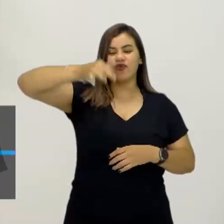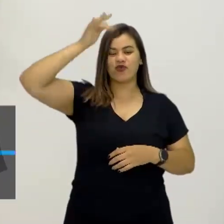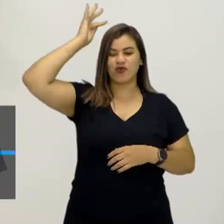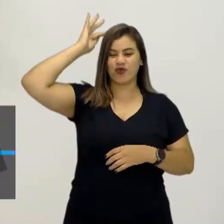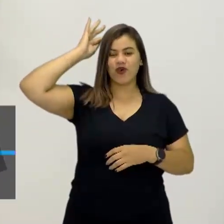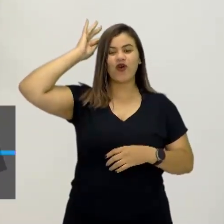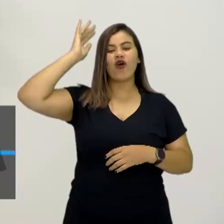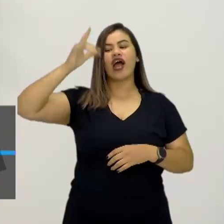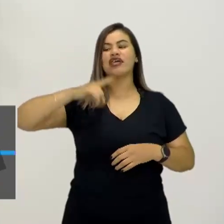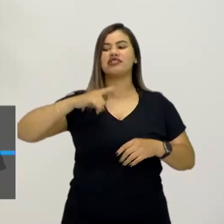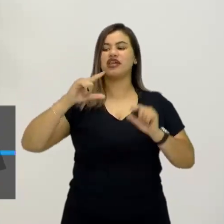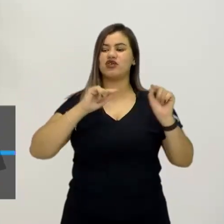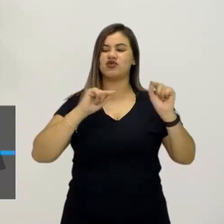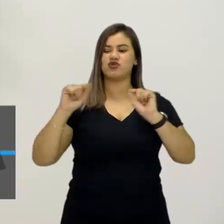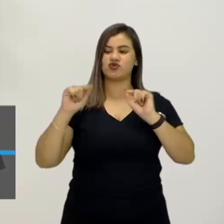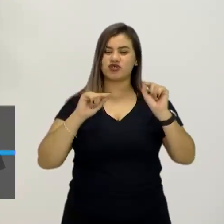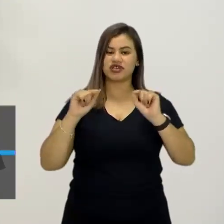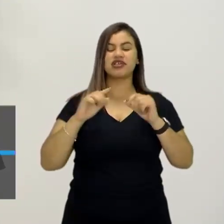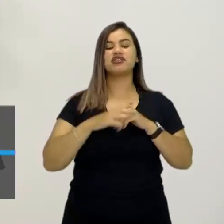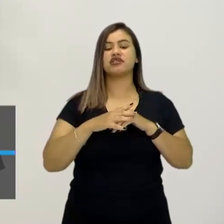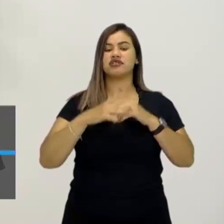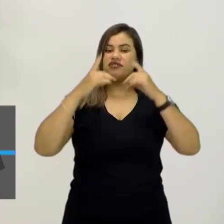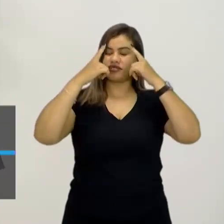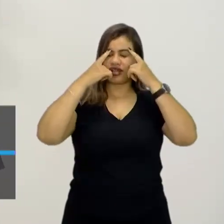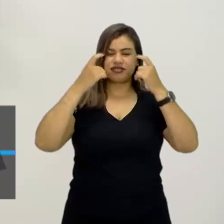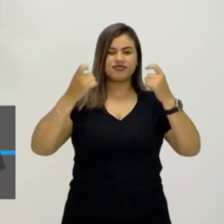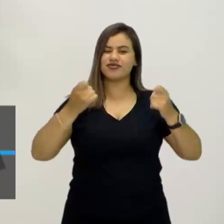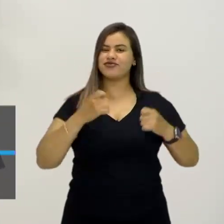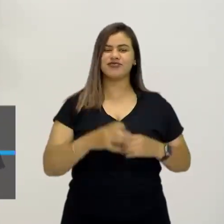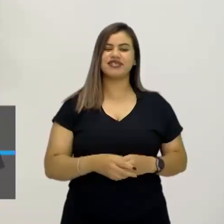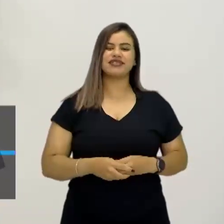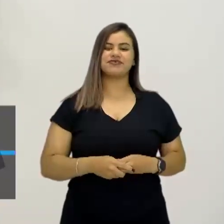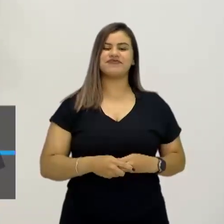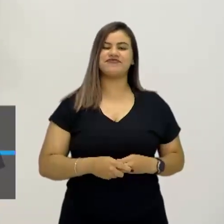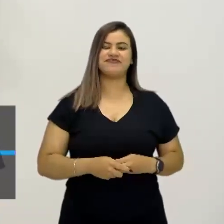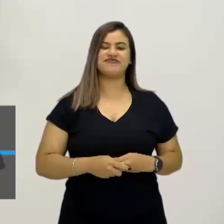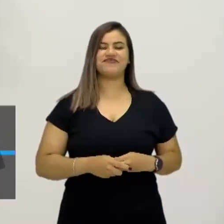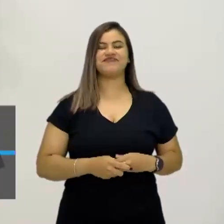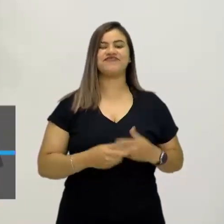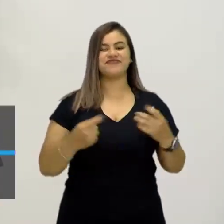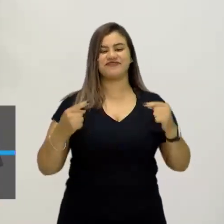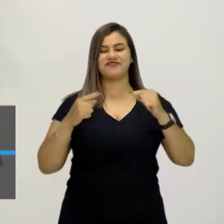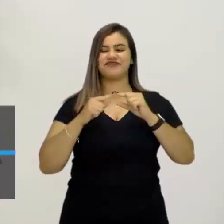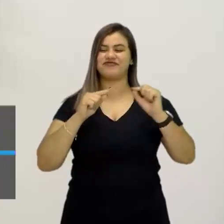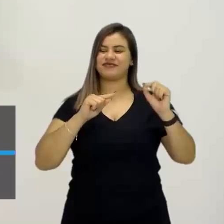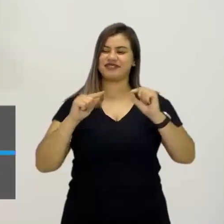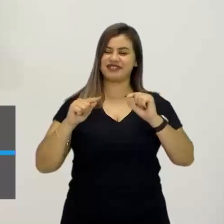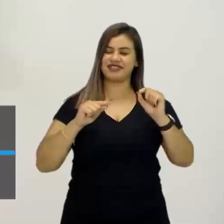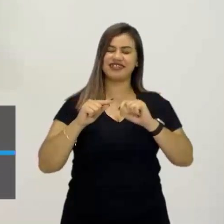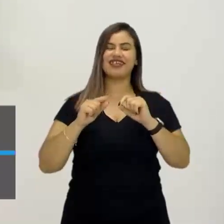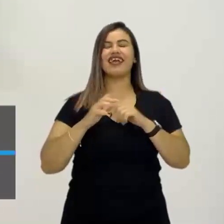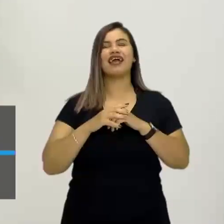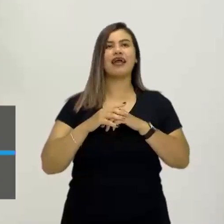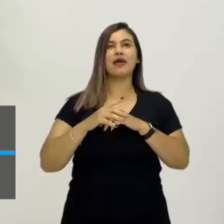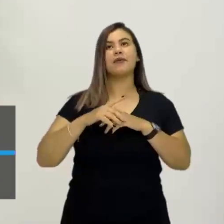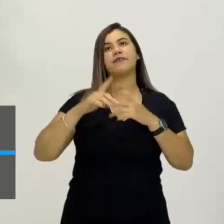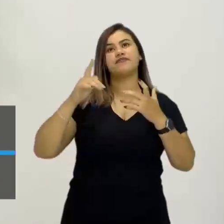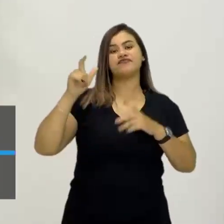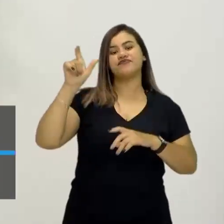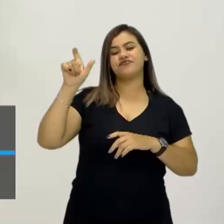que é uma violência que nós não percebemos, a não ser que nós sejamos alertados por alguém. Olha, talvez você